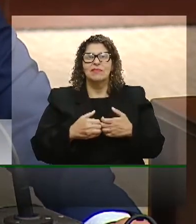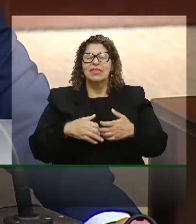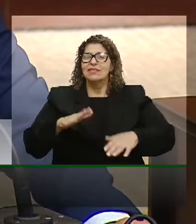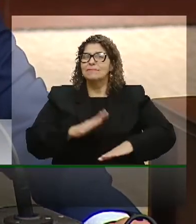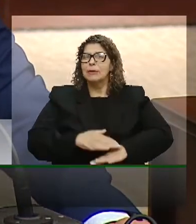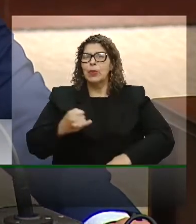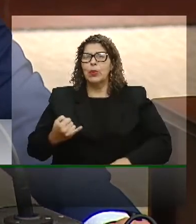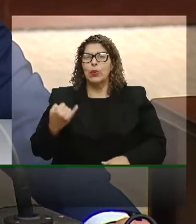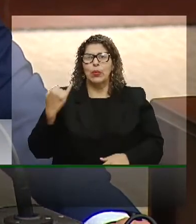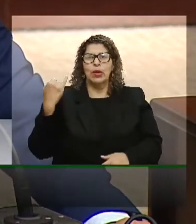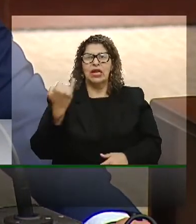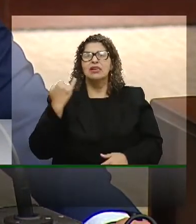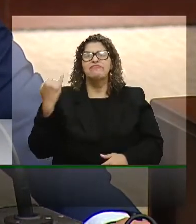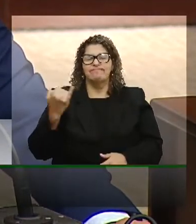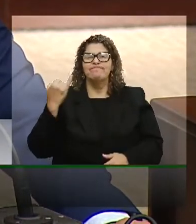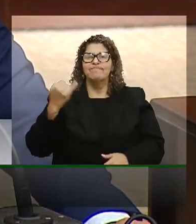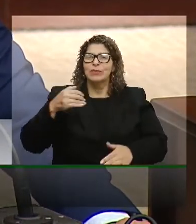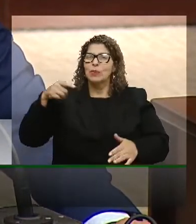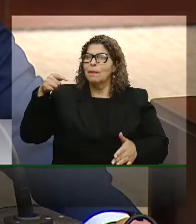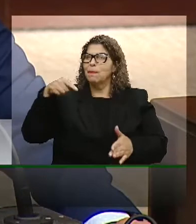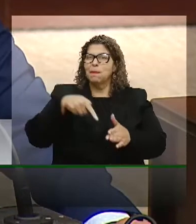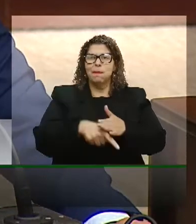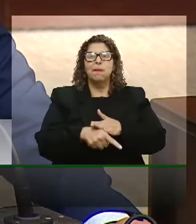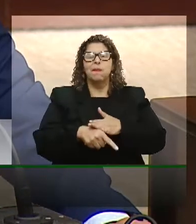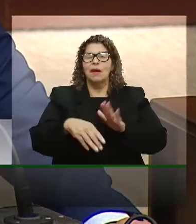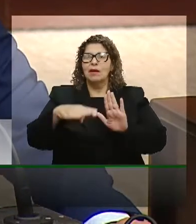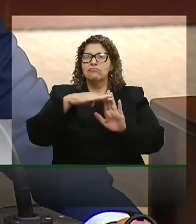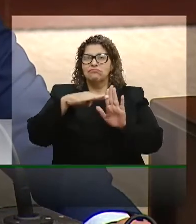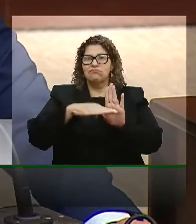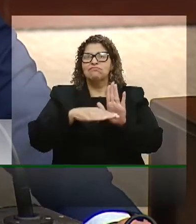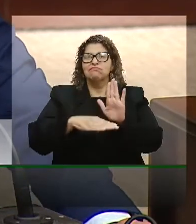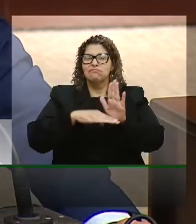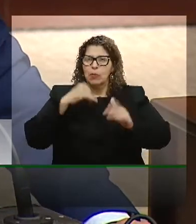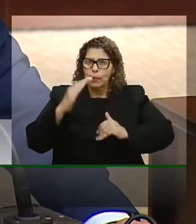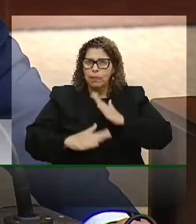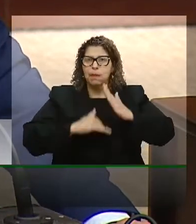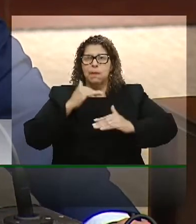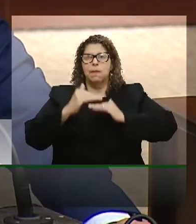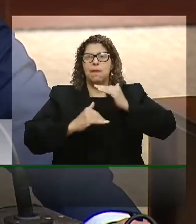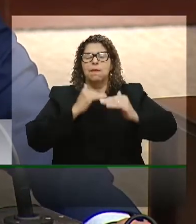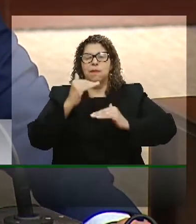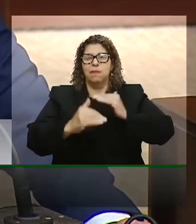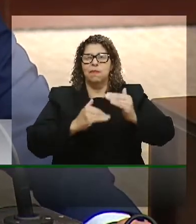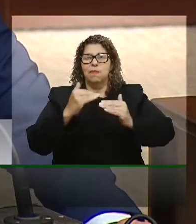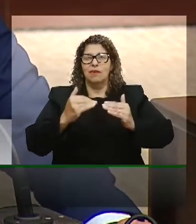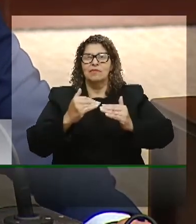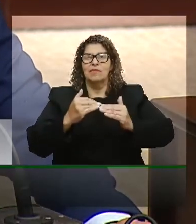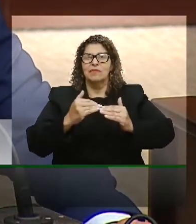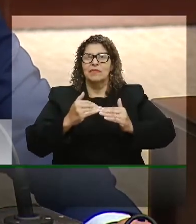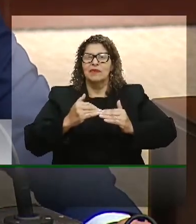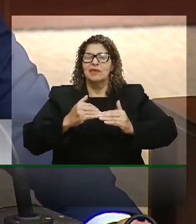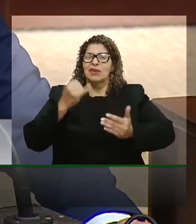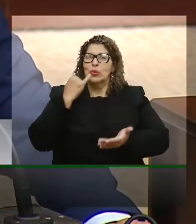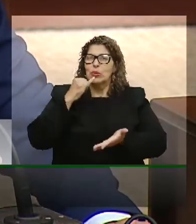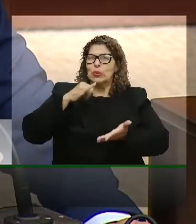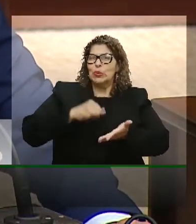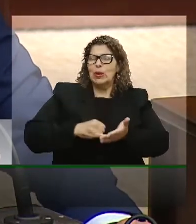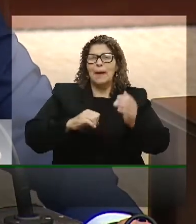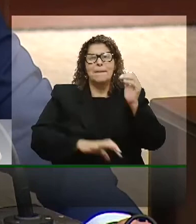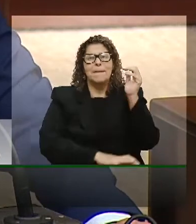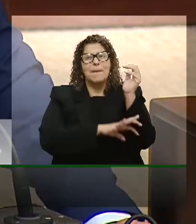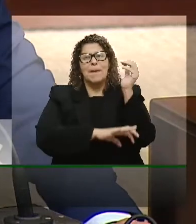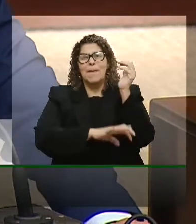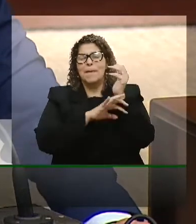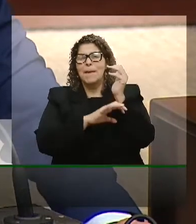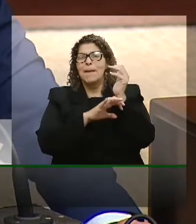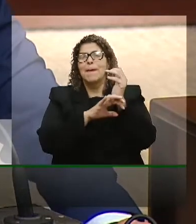fundamental nesse processo pautar a agenda do desenvolvimento. Questão da tributação, da burocracia, da